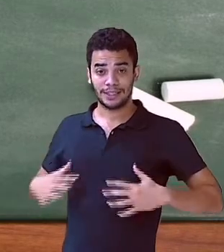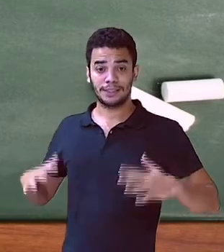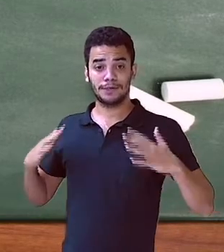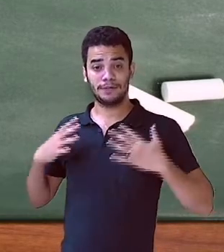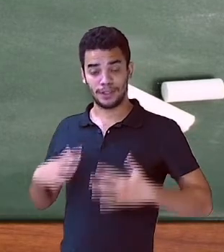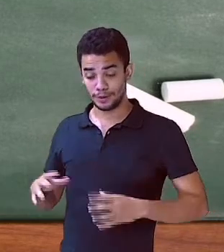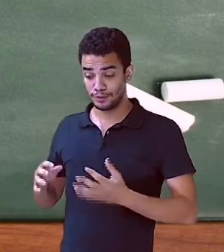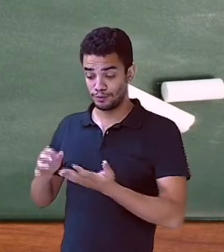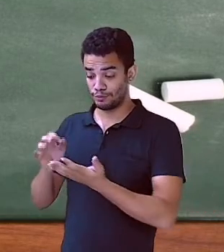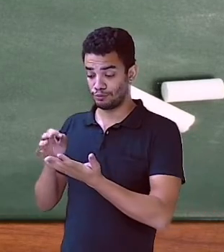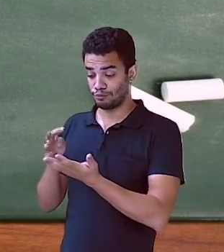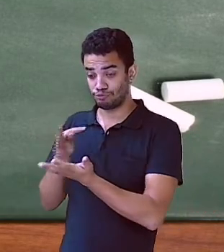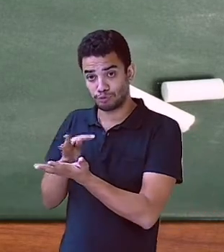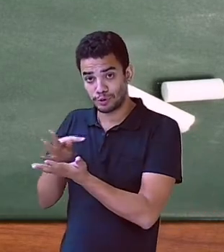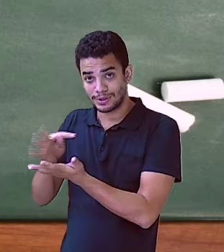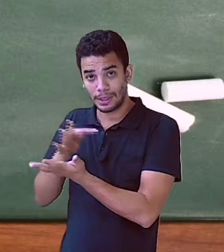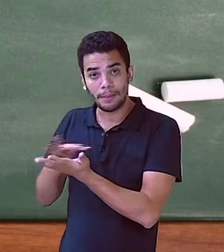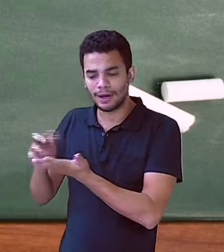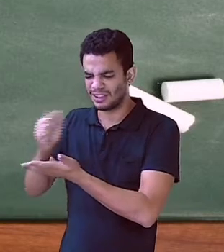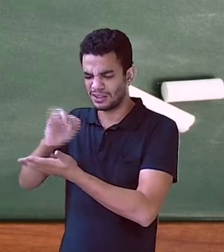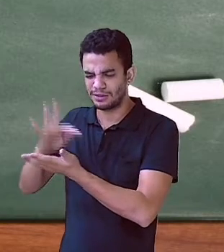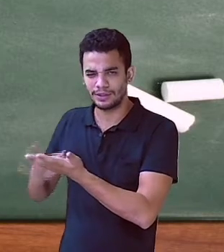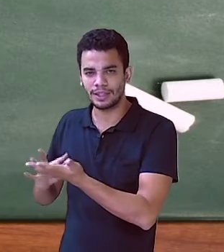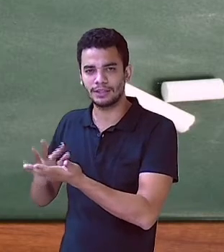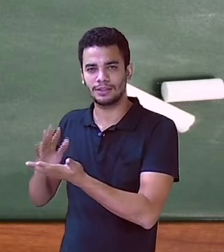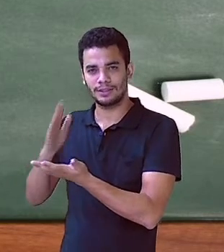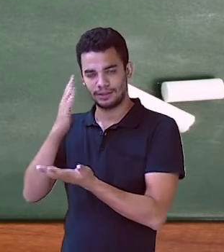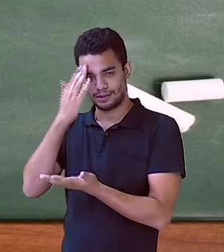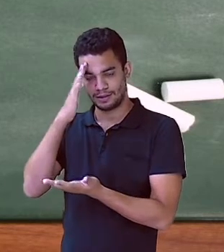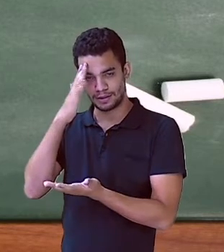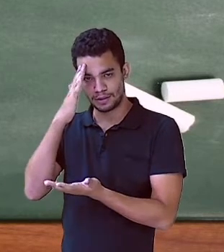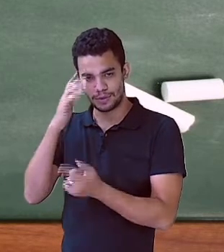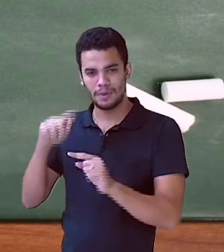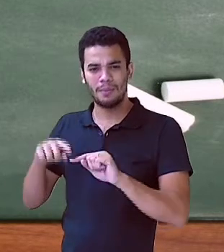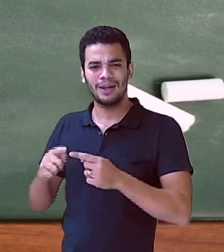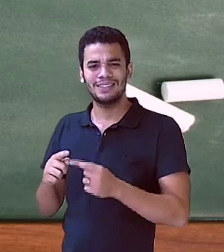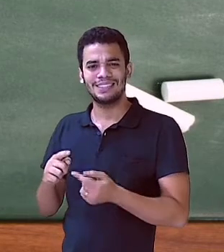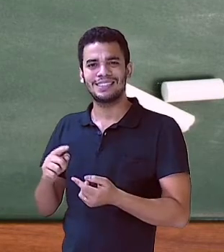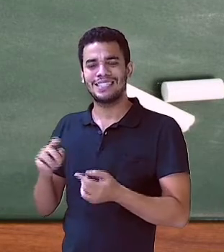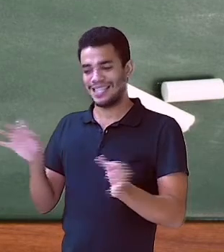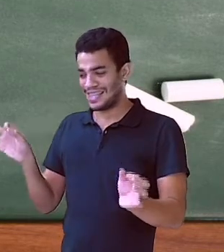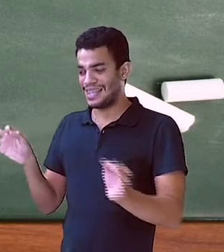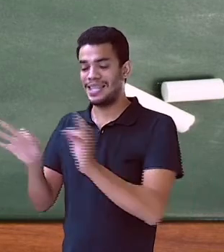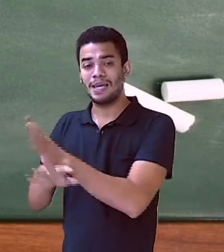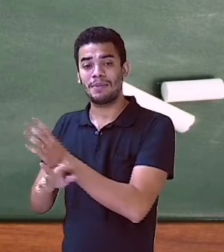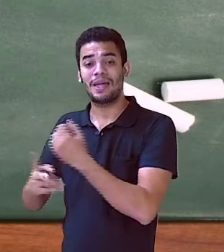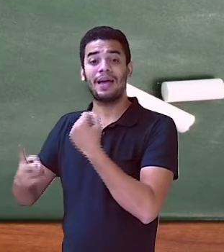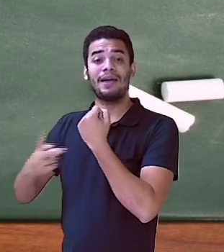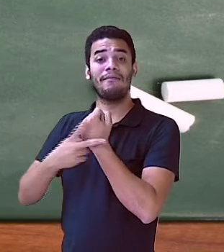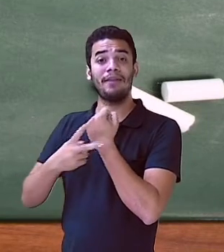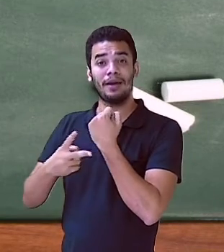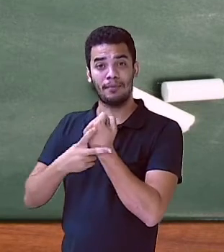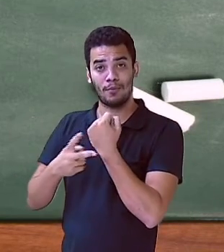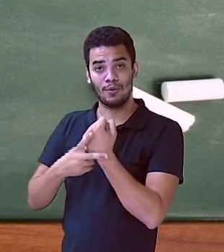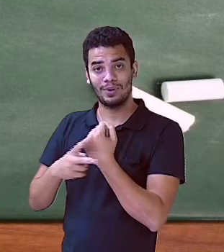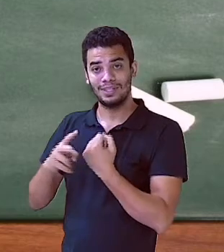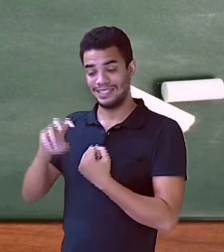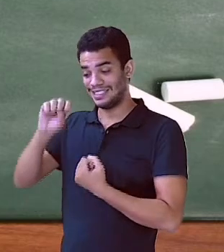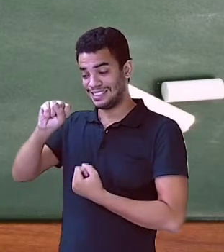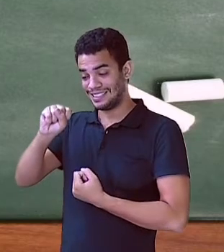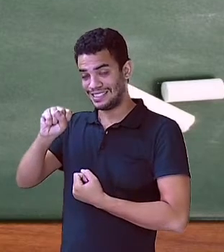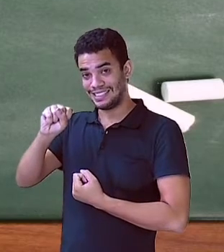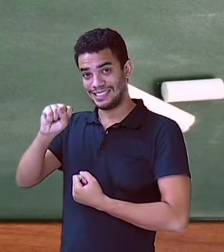que eles terminaram satisfeitos o trabalho. Então, esse satisfeito também aí é uma característica.